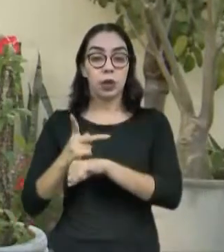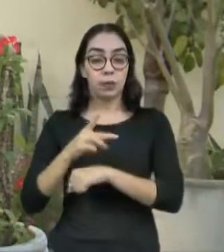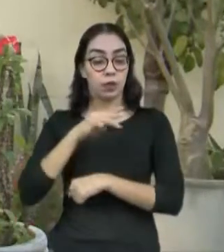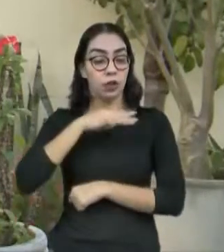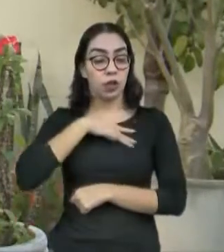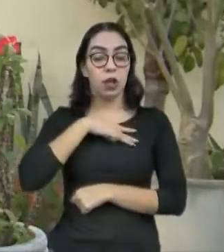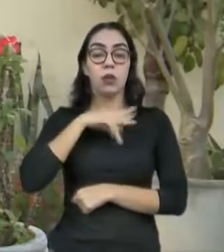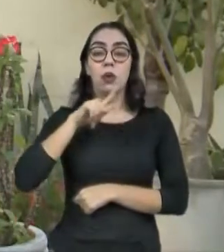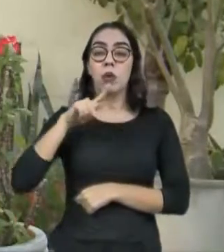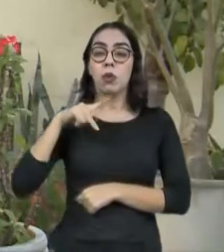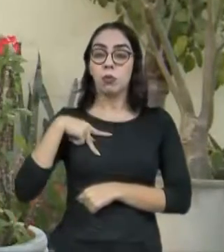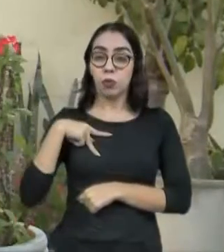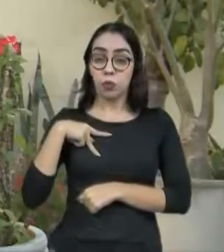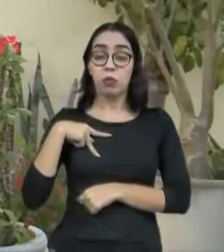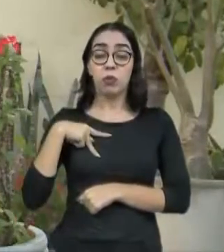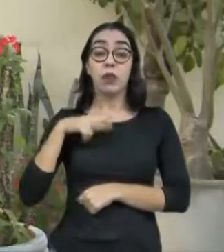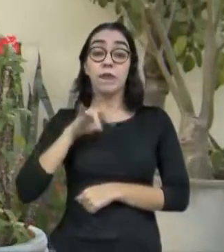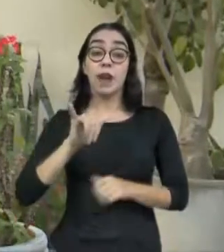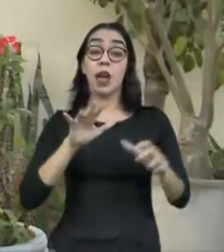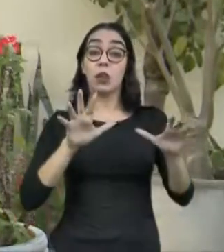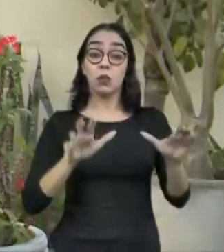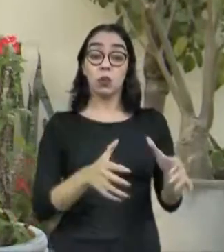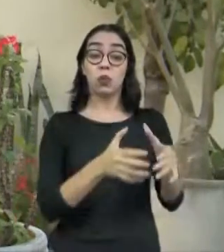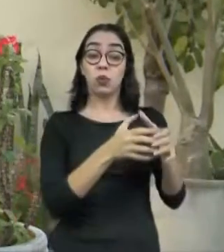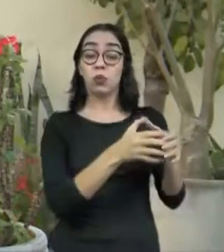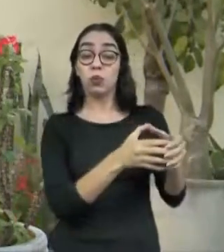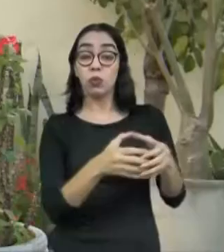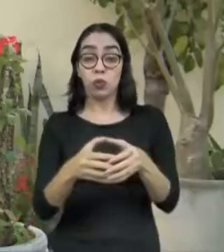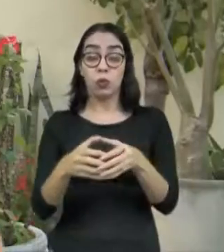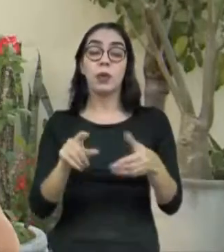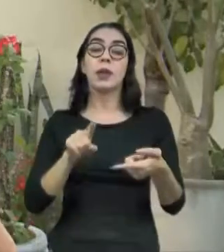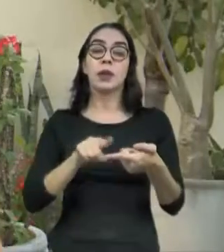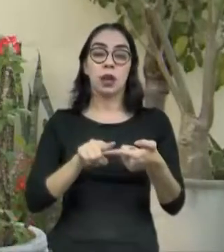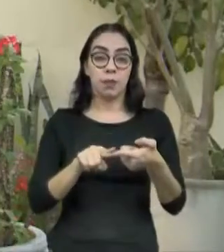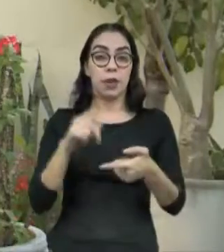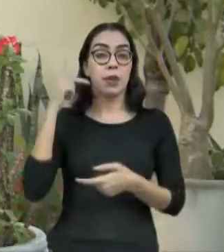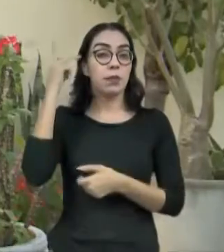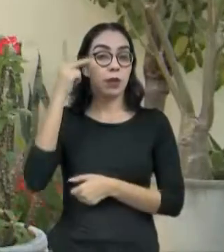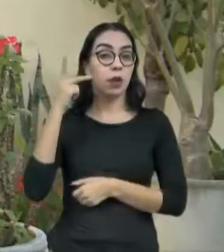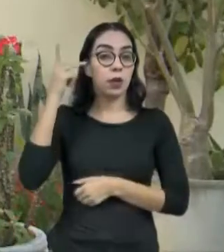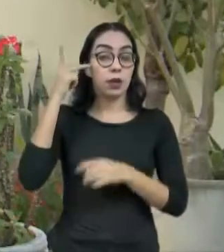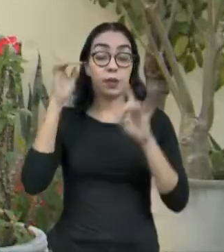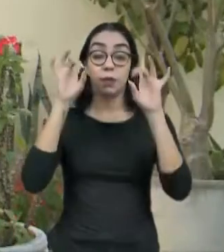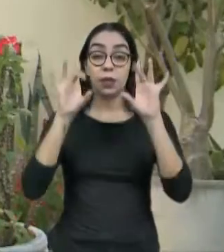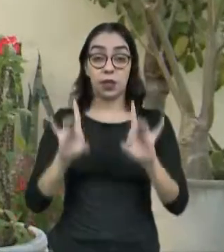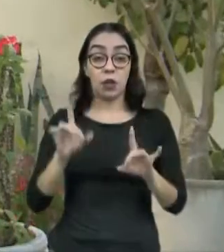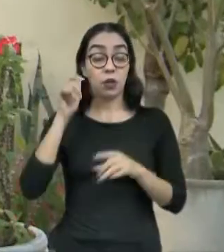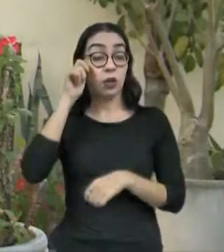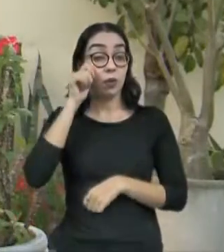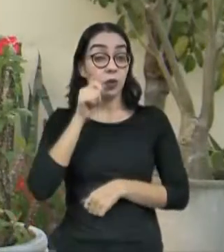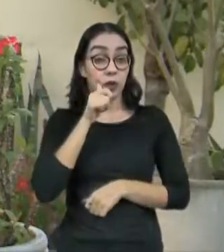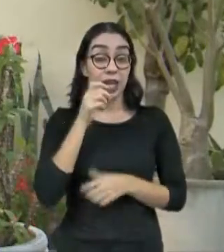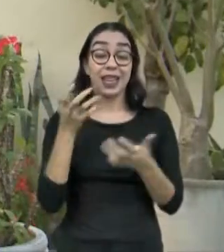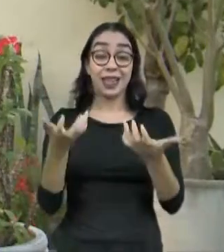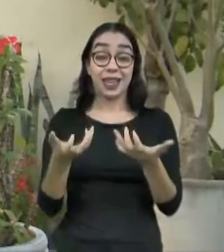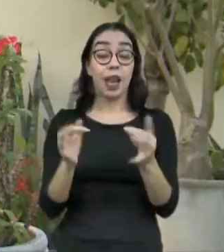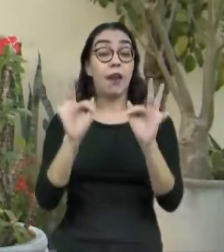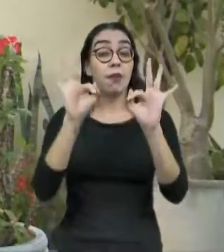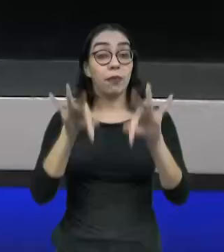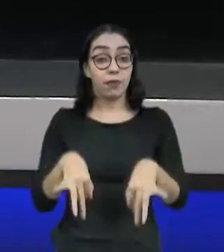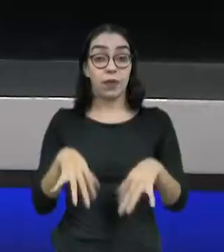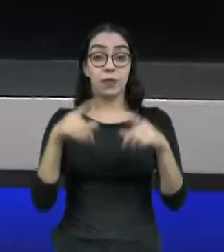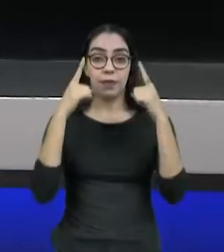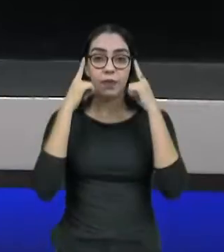preciso, e a Procuradoria Especial da Mulher, que atua pelo fim da violência contra a mulher, independente da categoria.